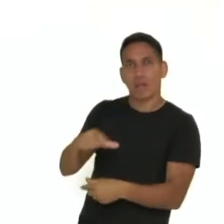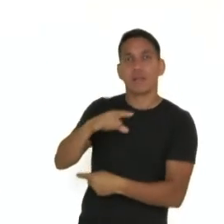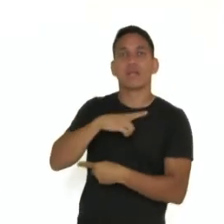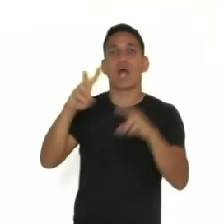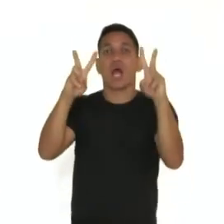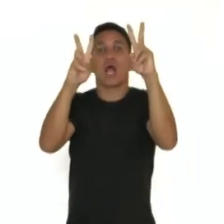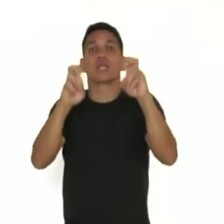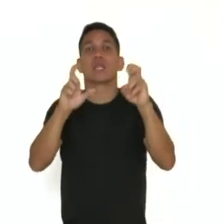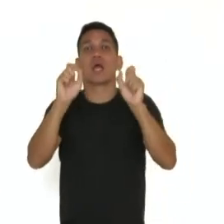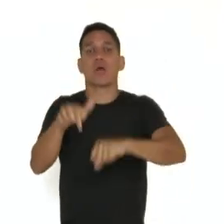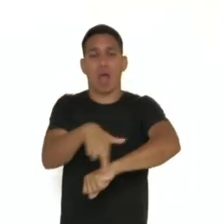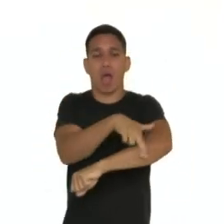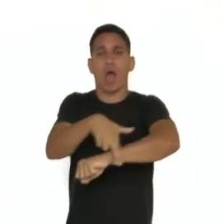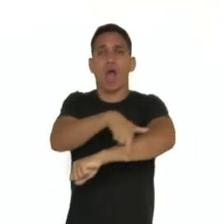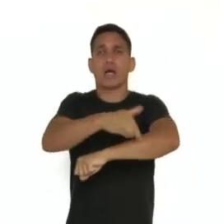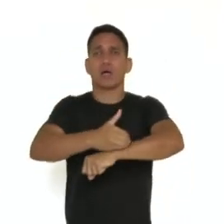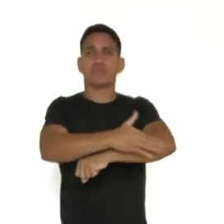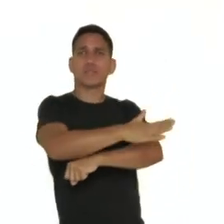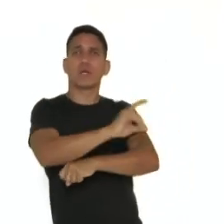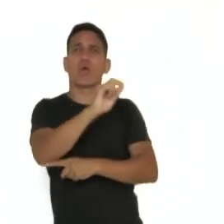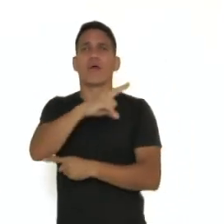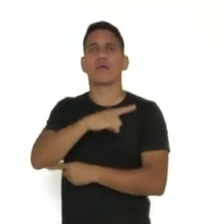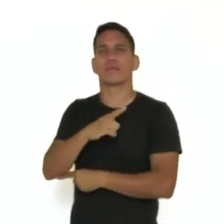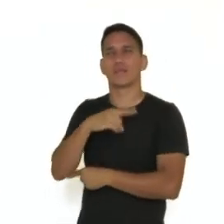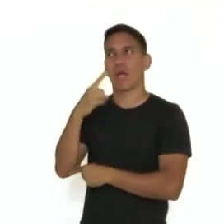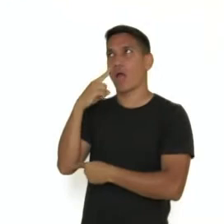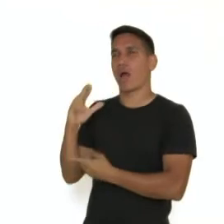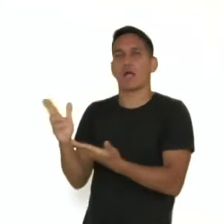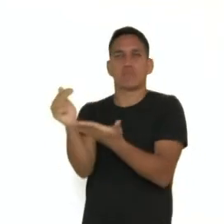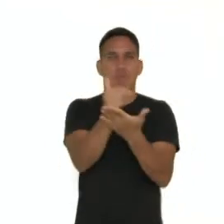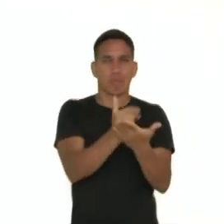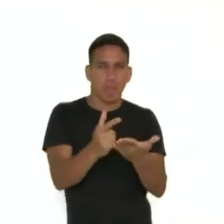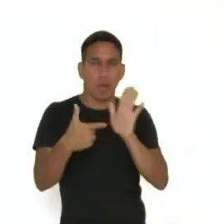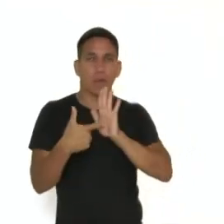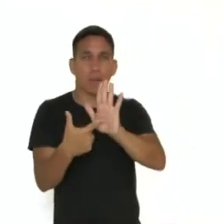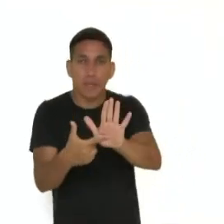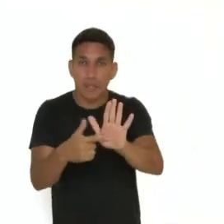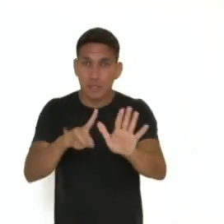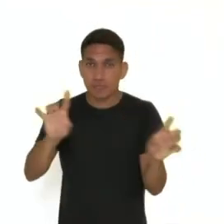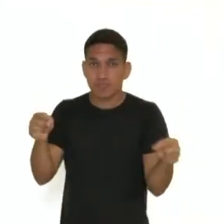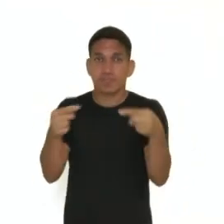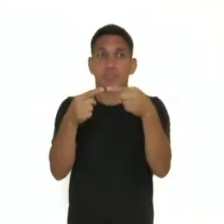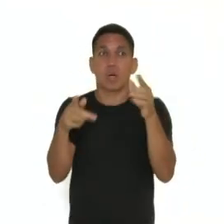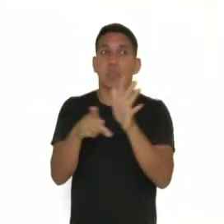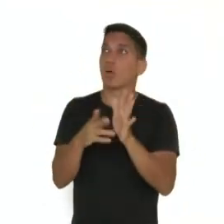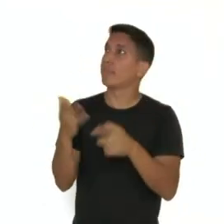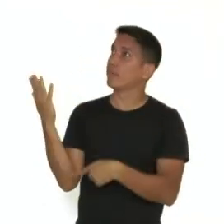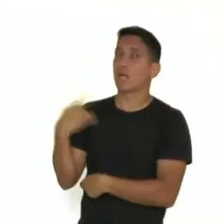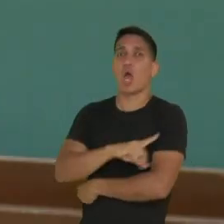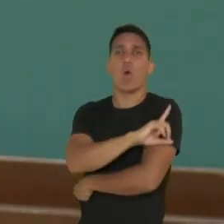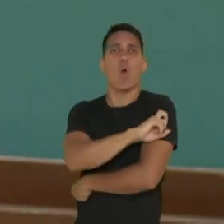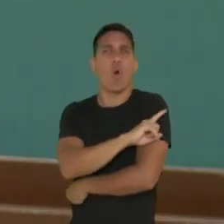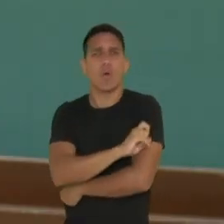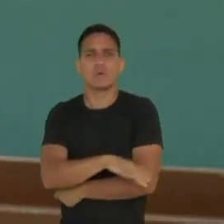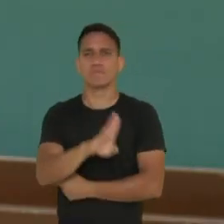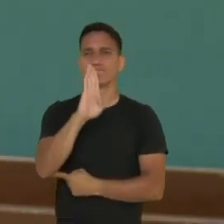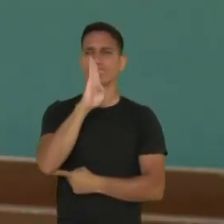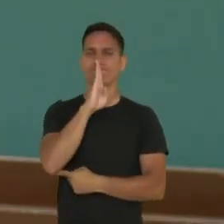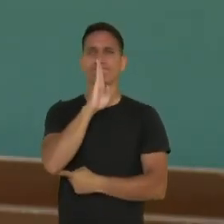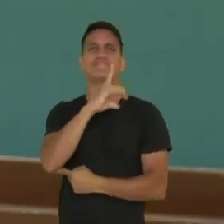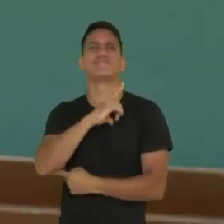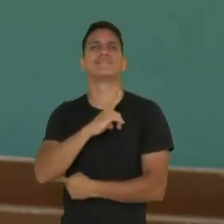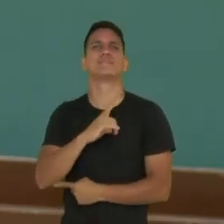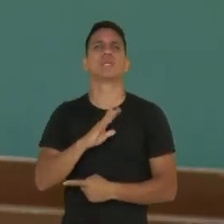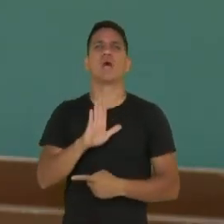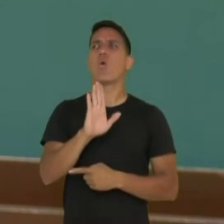tema do racismo e o design que nós temos dele é relacionado diretamente com a ideia de um hospital, né? Do silêncio. Então, ela